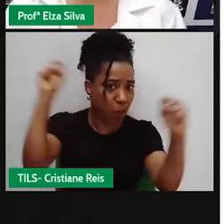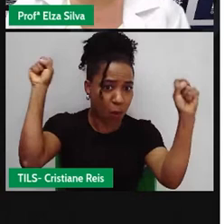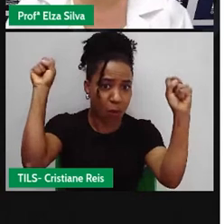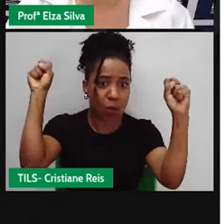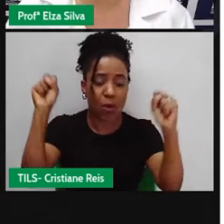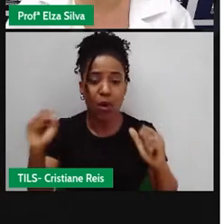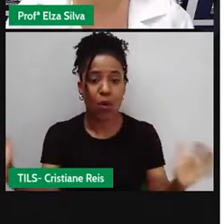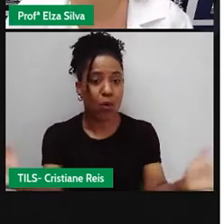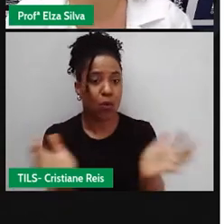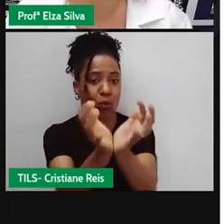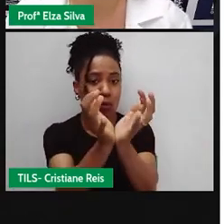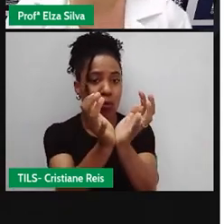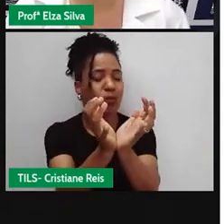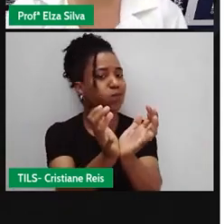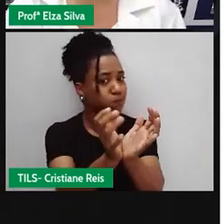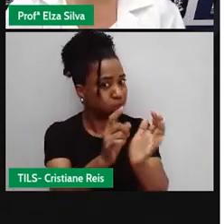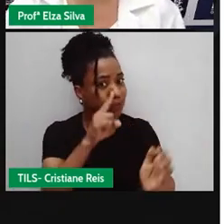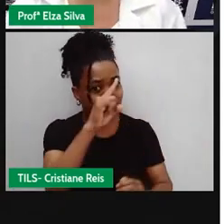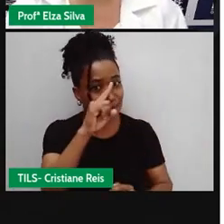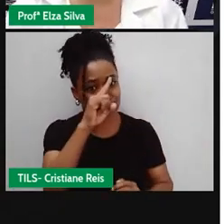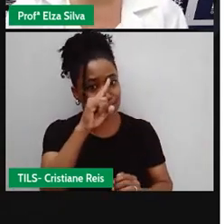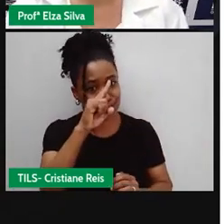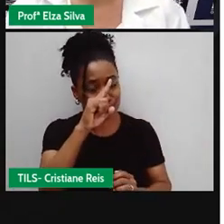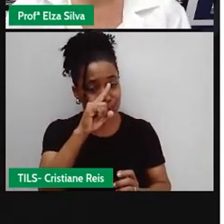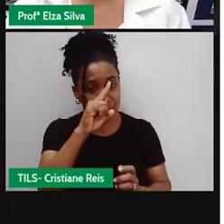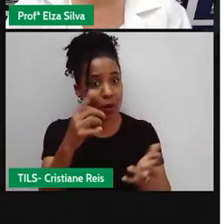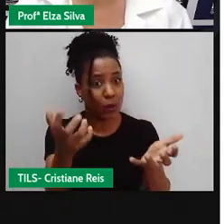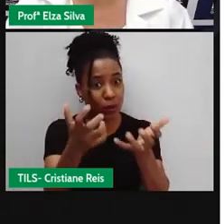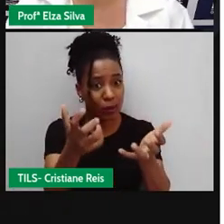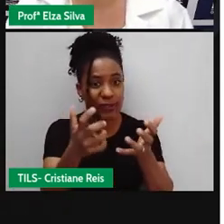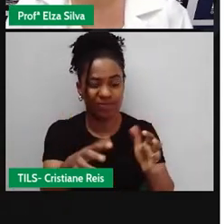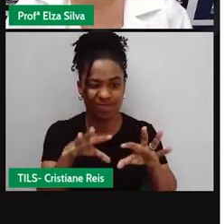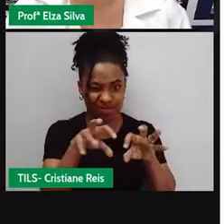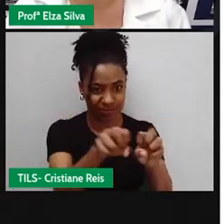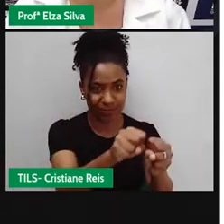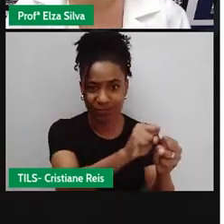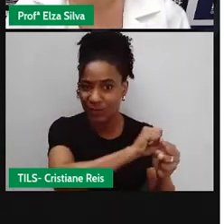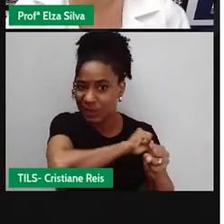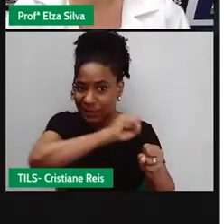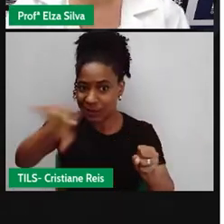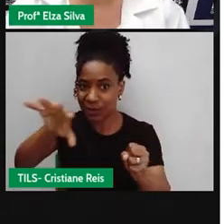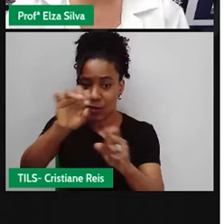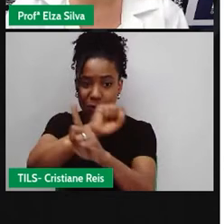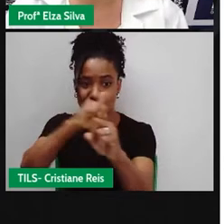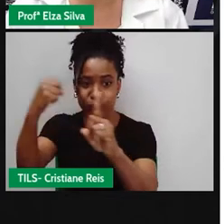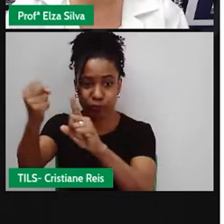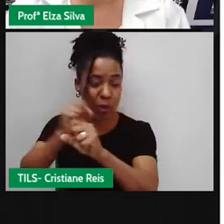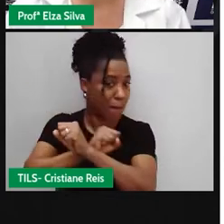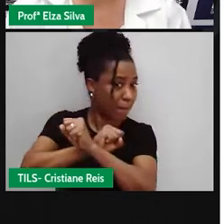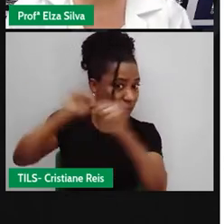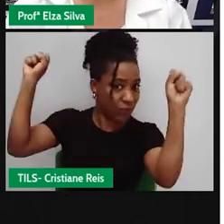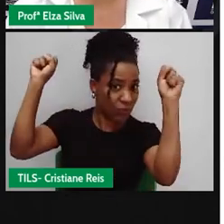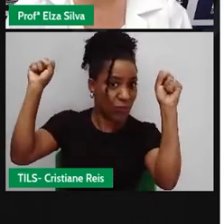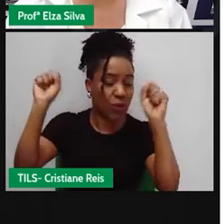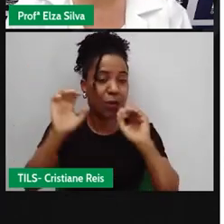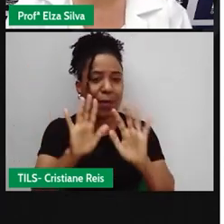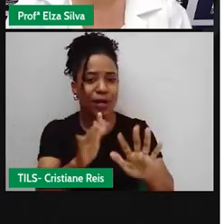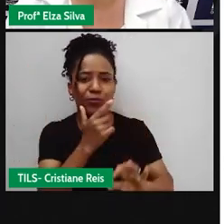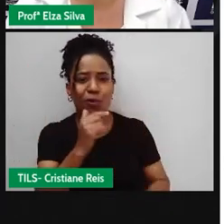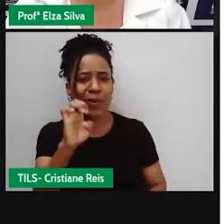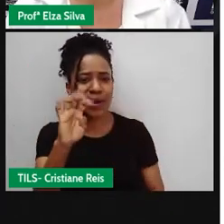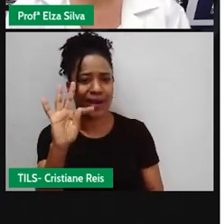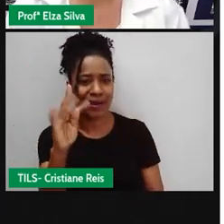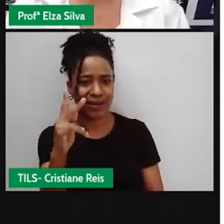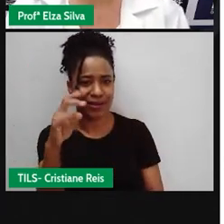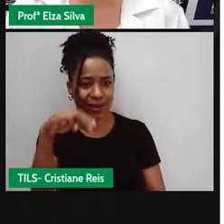uma rede mortal que quer destruir a civilização Agora, com o mundo em risco Ethan e sua equipe do